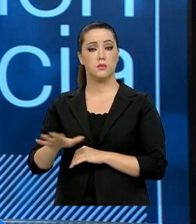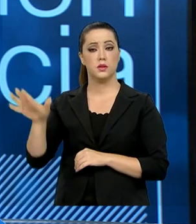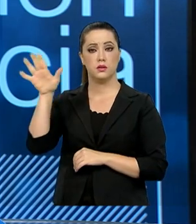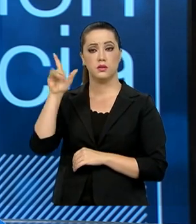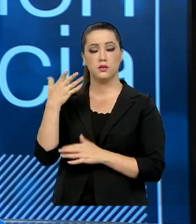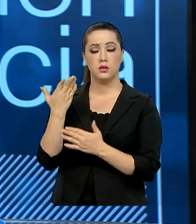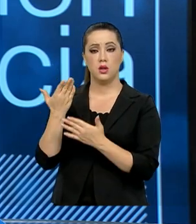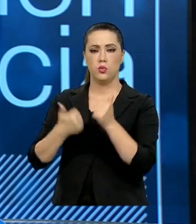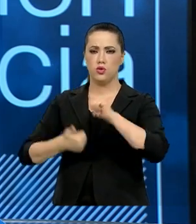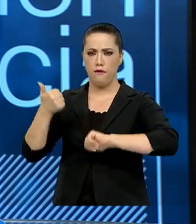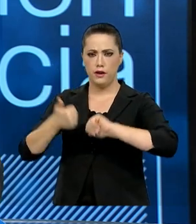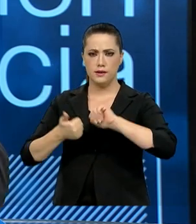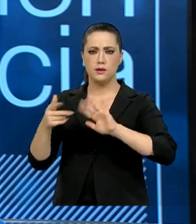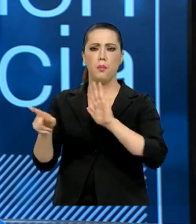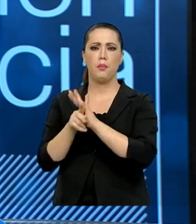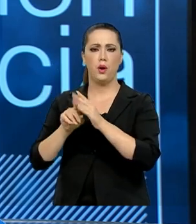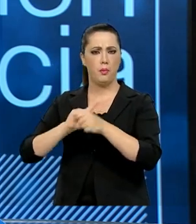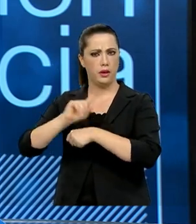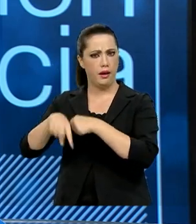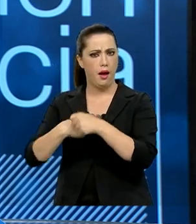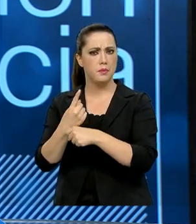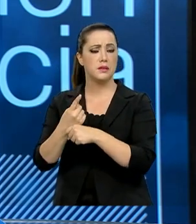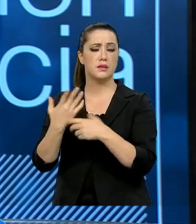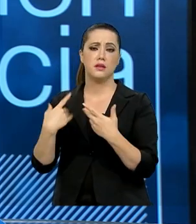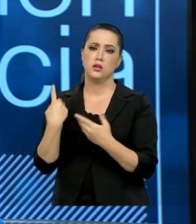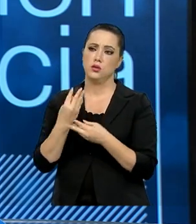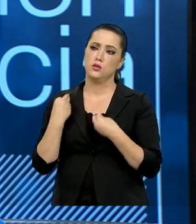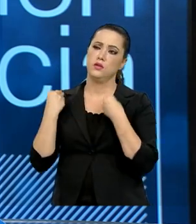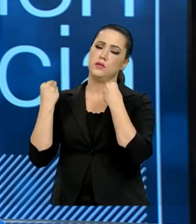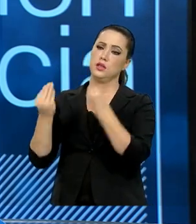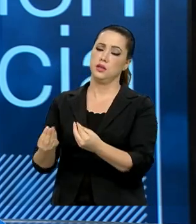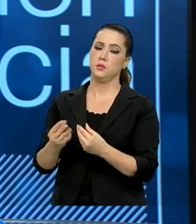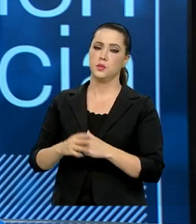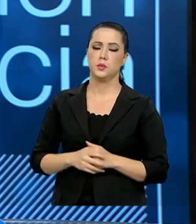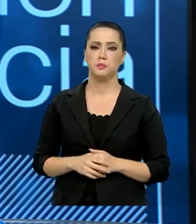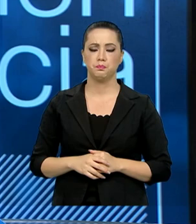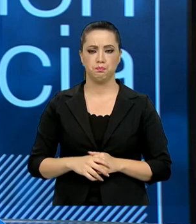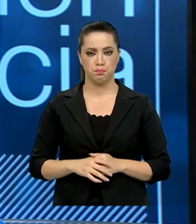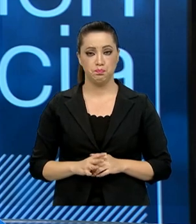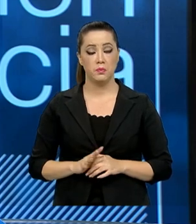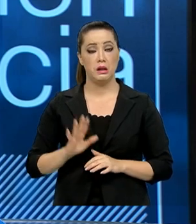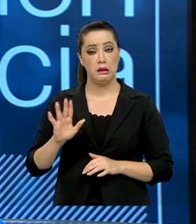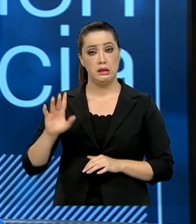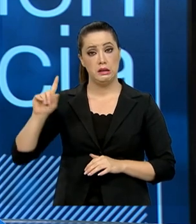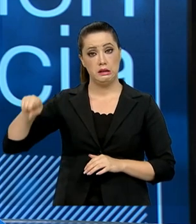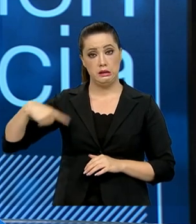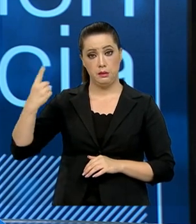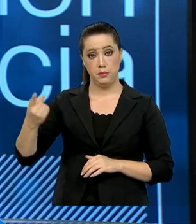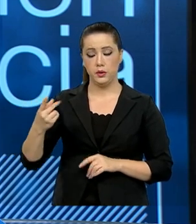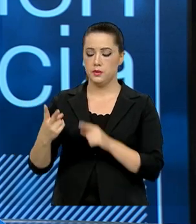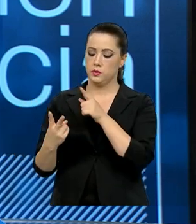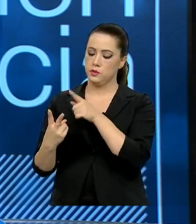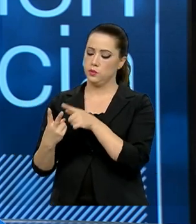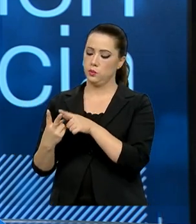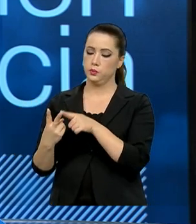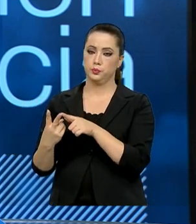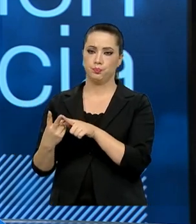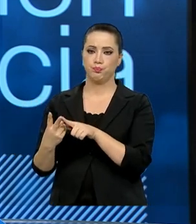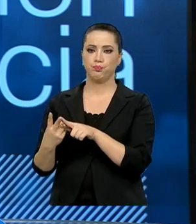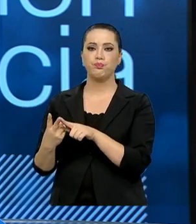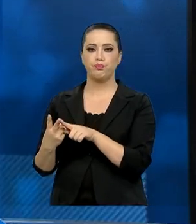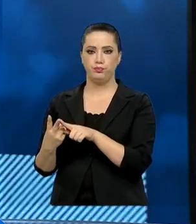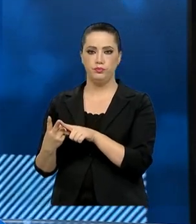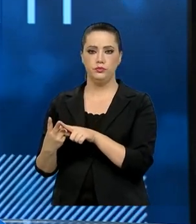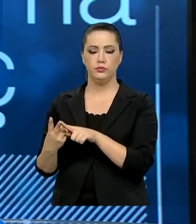de Avaliação da CAPES, e concedemos. Em seguida, a segunda dimensão. A segunda